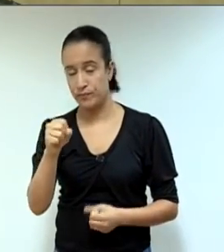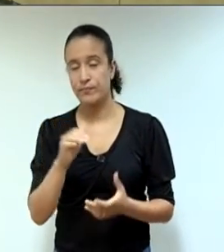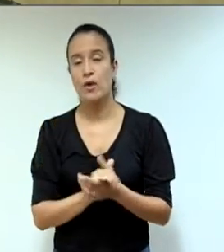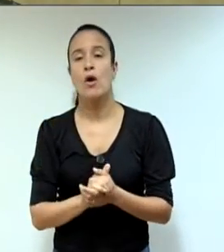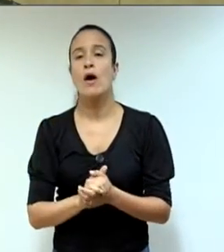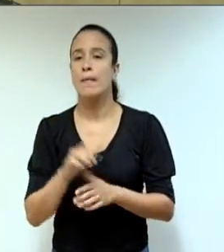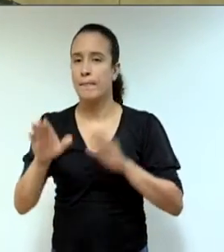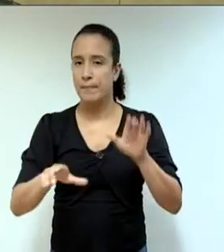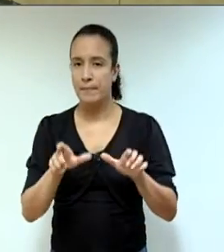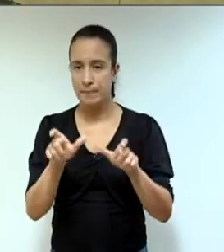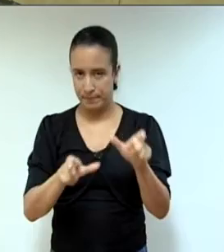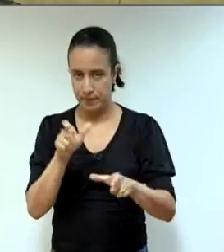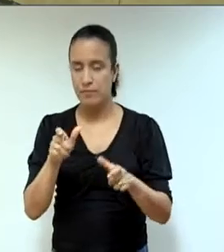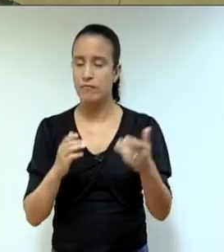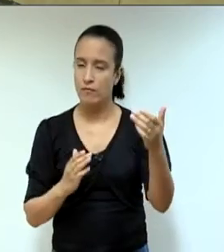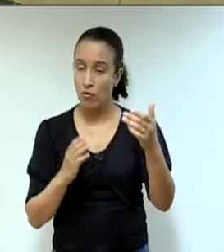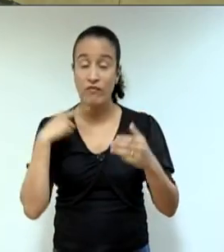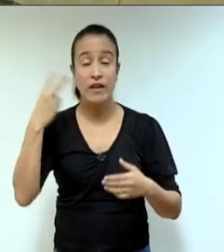manifestem.